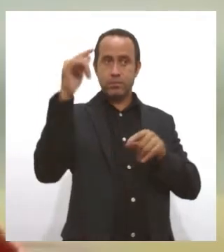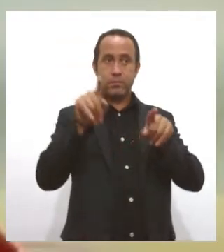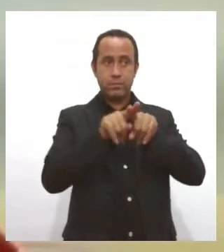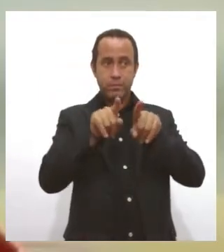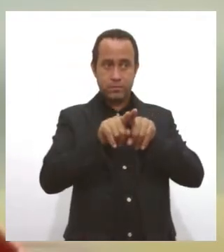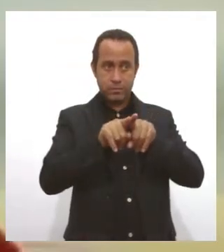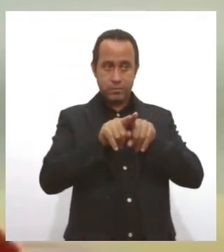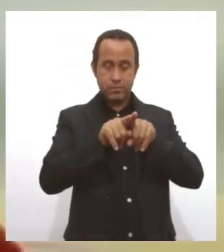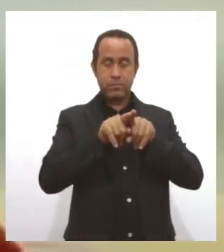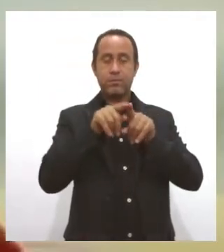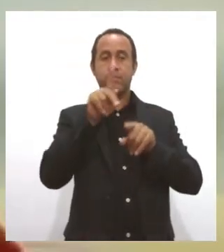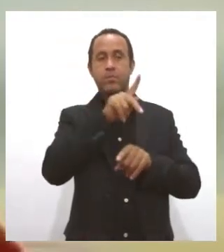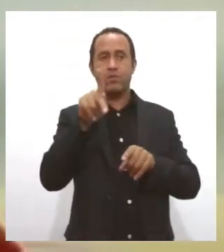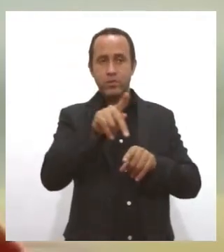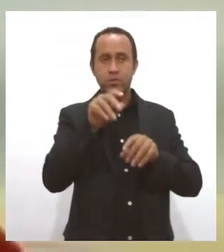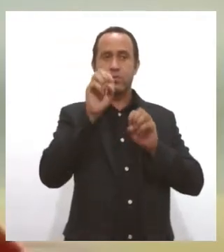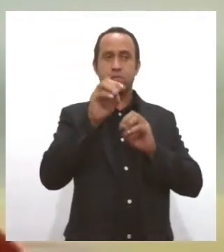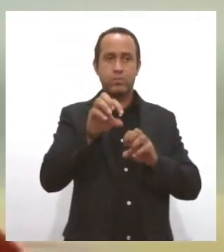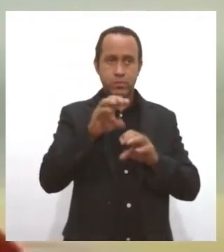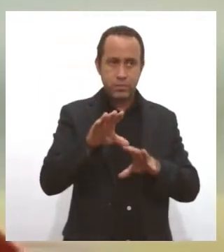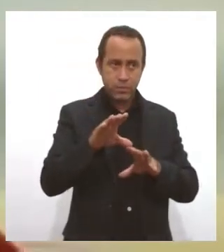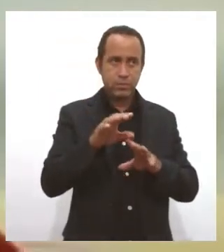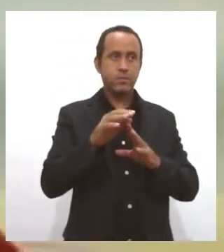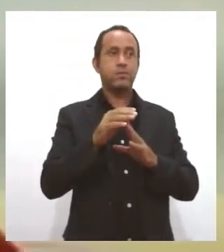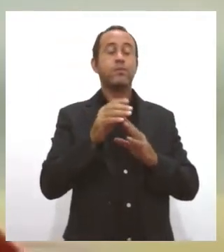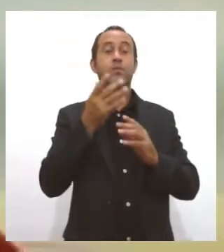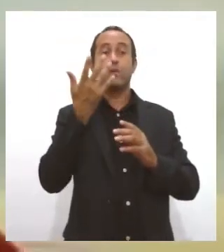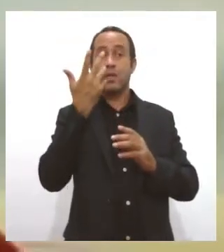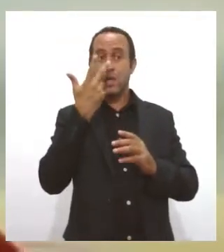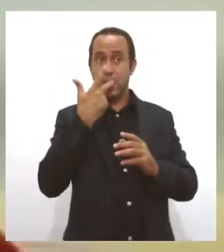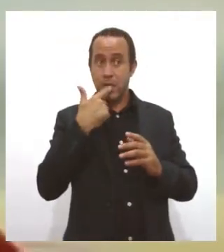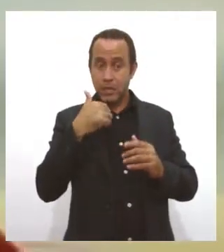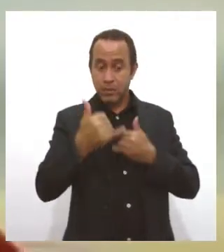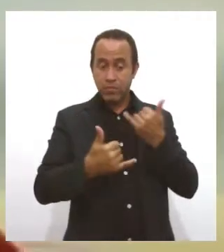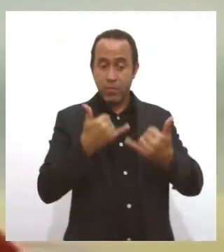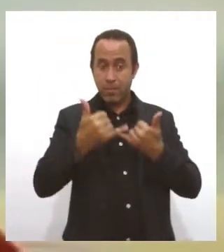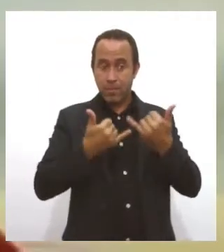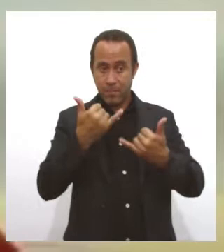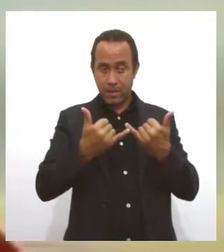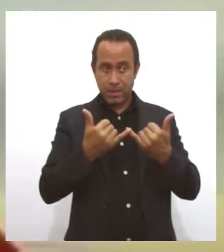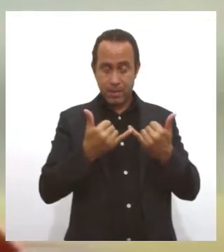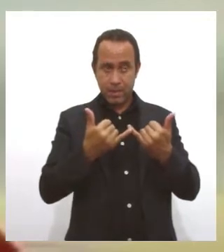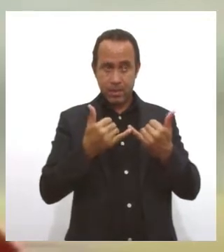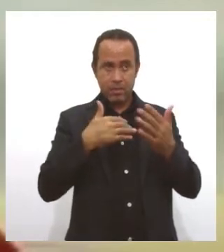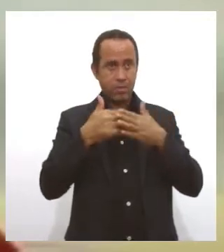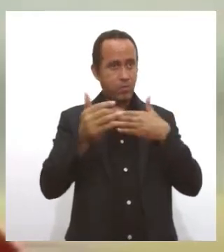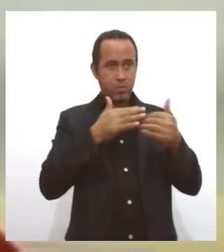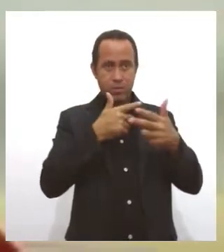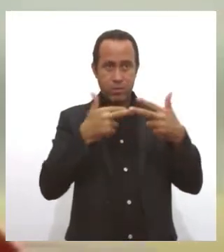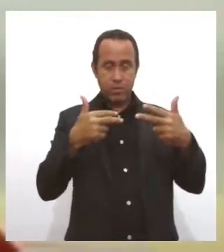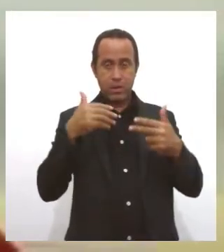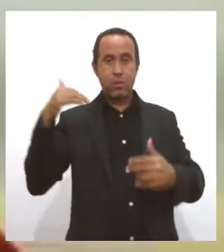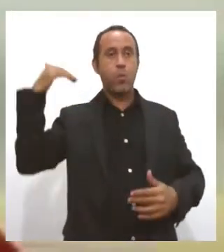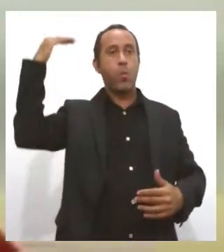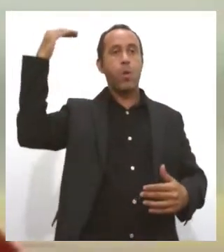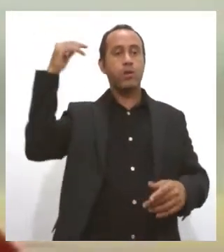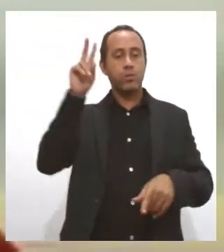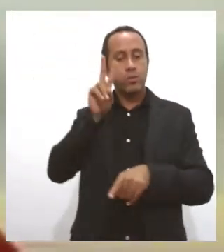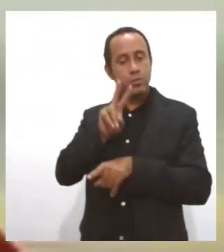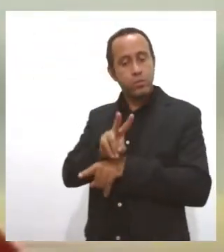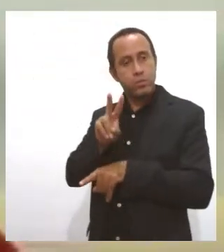educadores, quando sua criança for brincar, tem uma pessoa adulta acompanhando